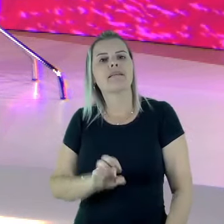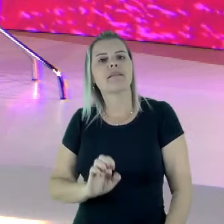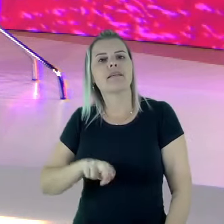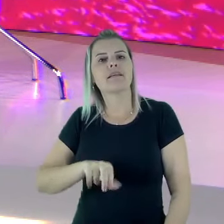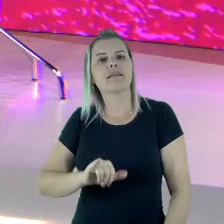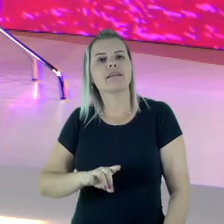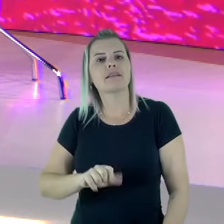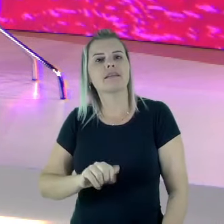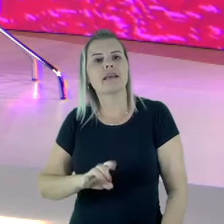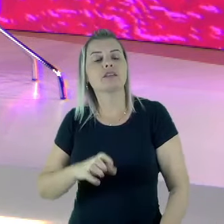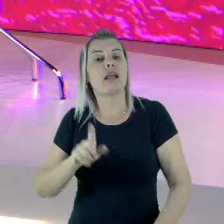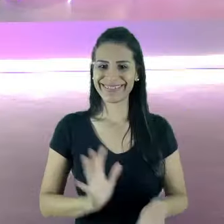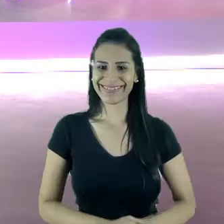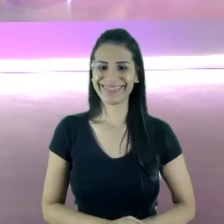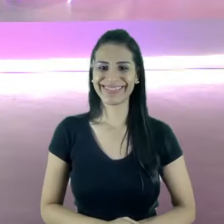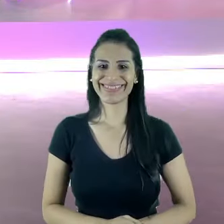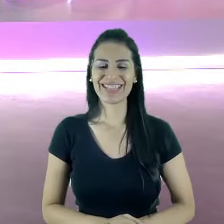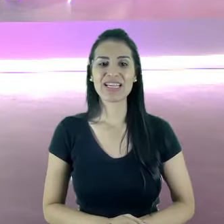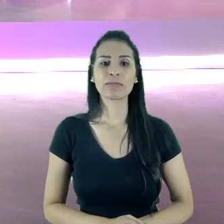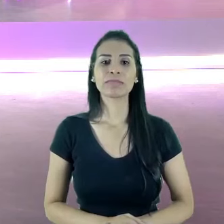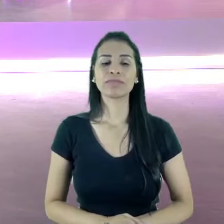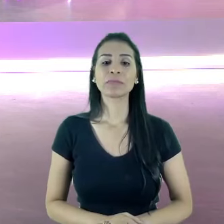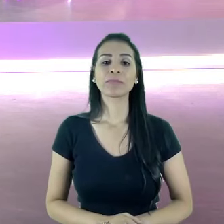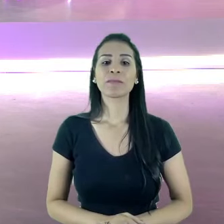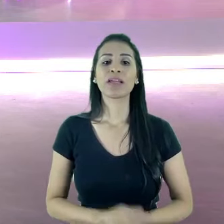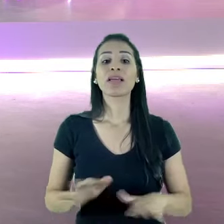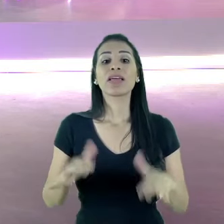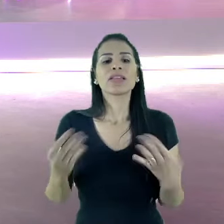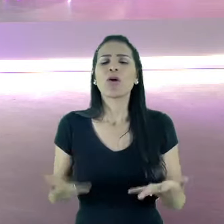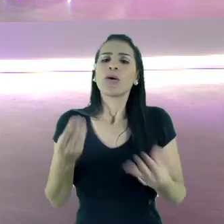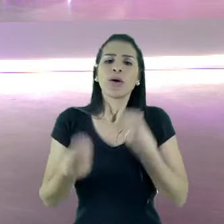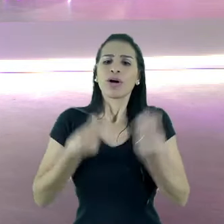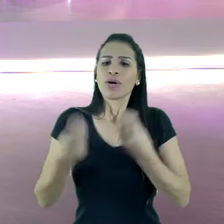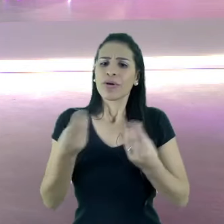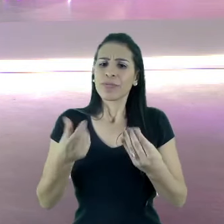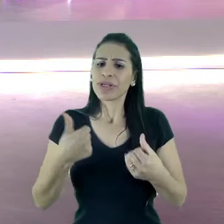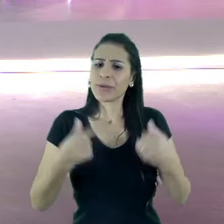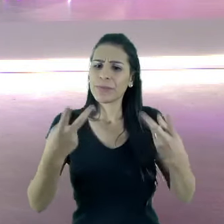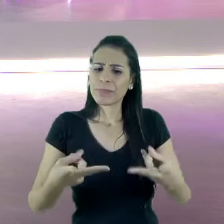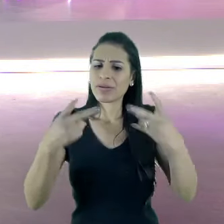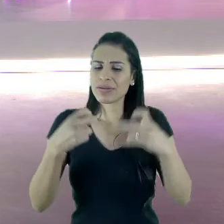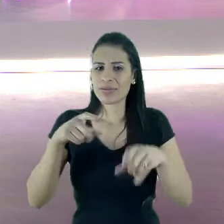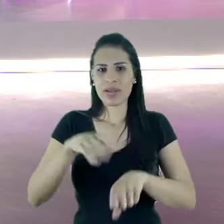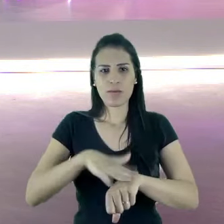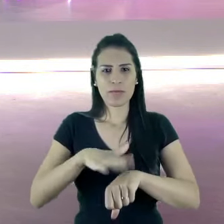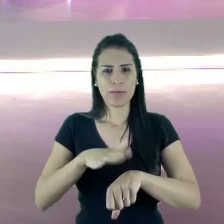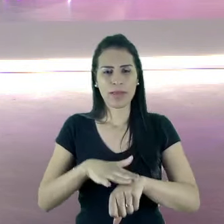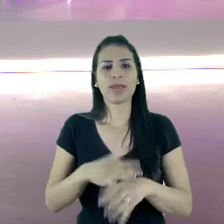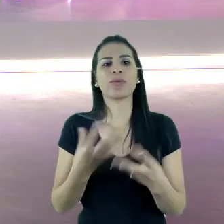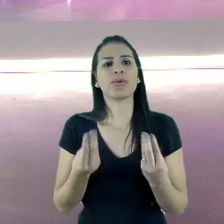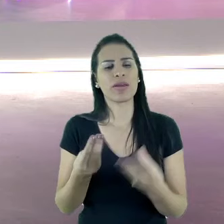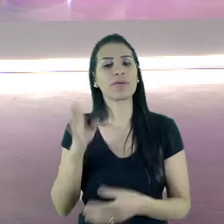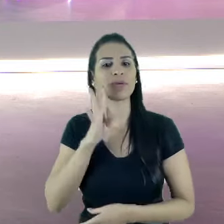a famosa voz de marca. Bom, gente, como que eu vejo este momento que é muito bacana quando o Ale